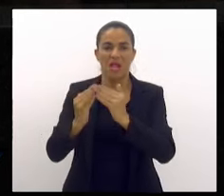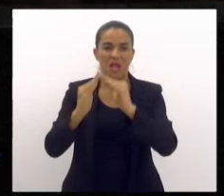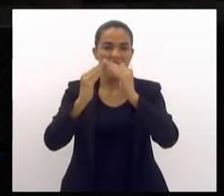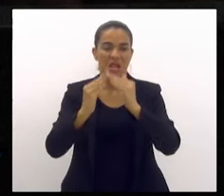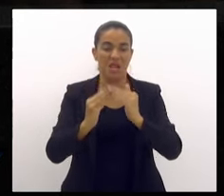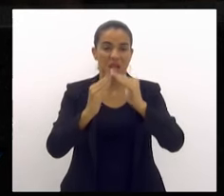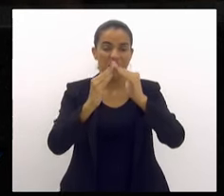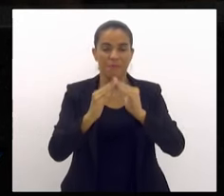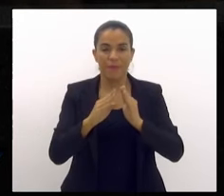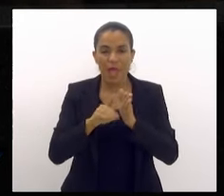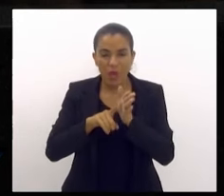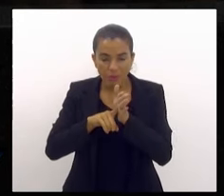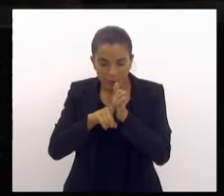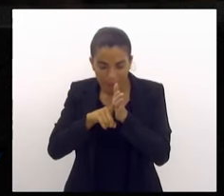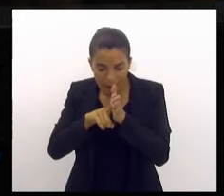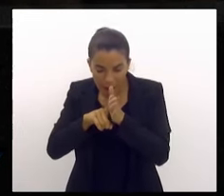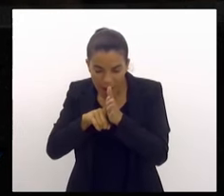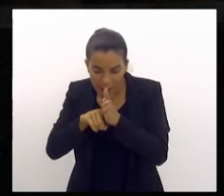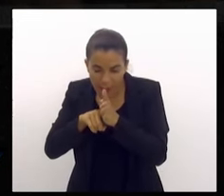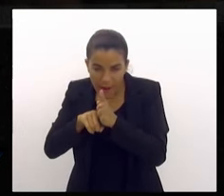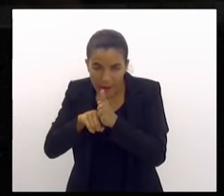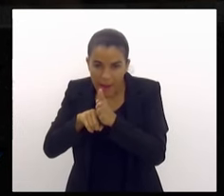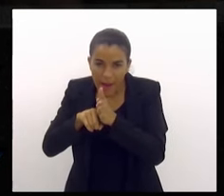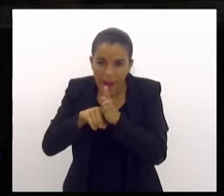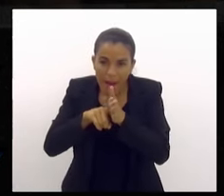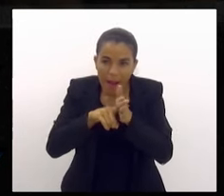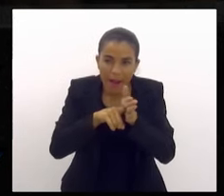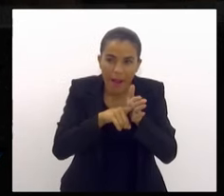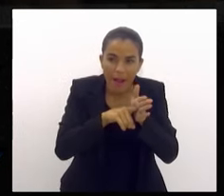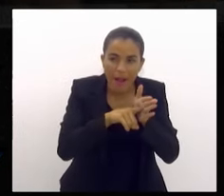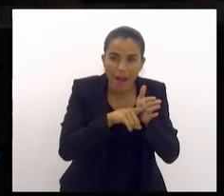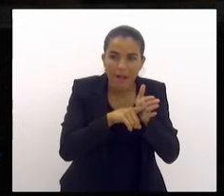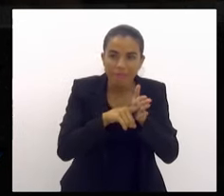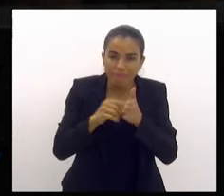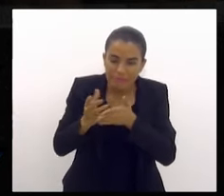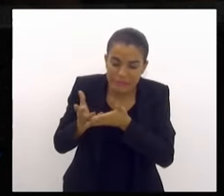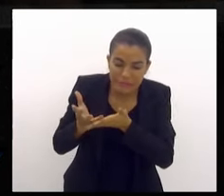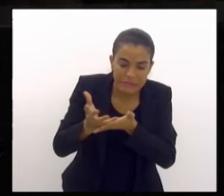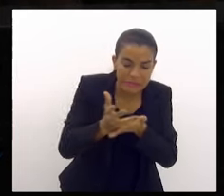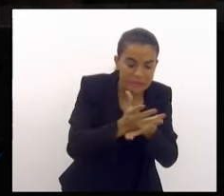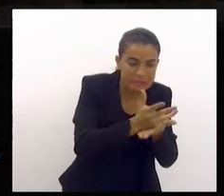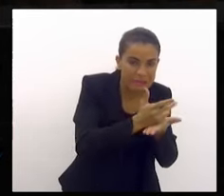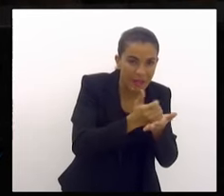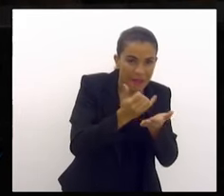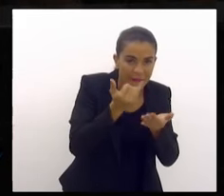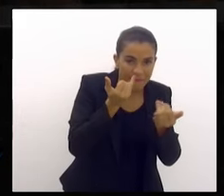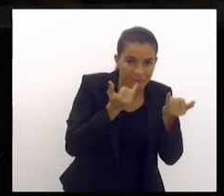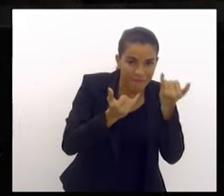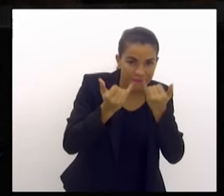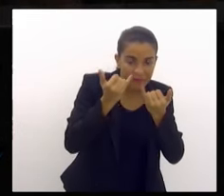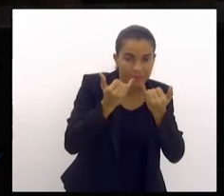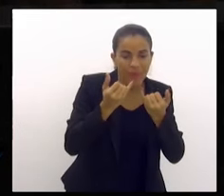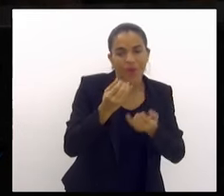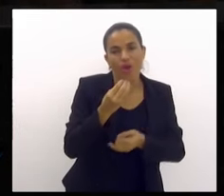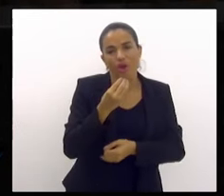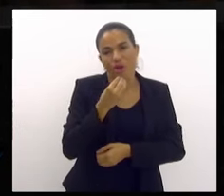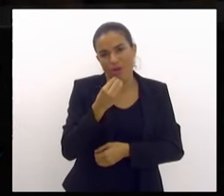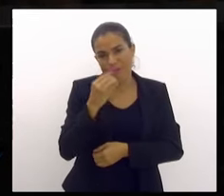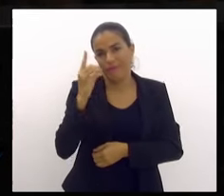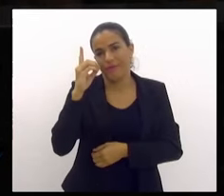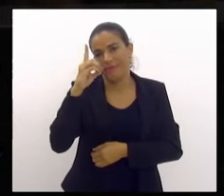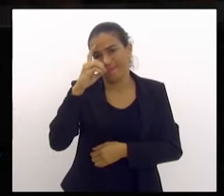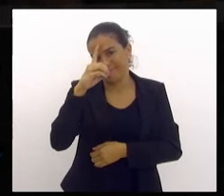Aí comecei a fazer a primeira ilação. É claro que isso é difícil,